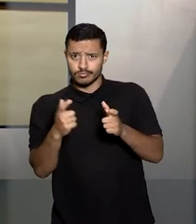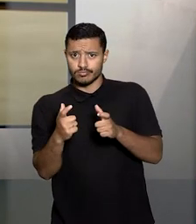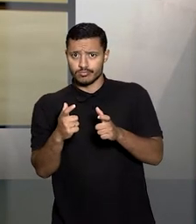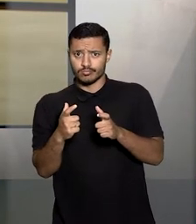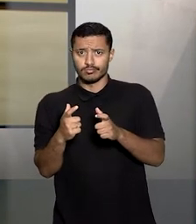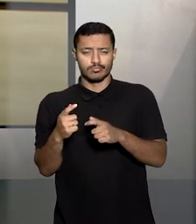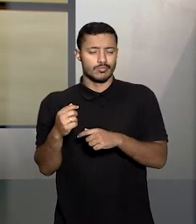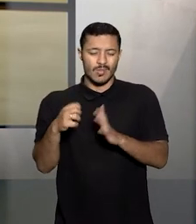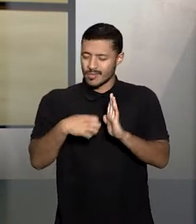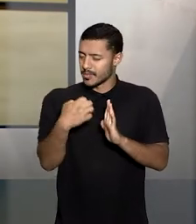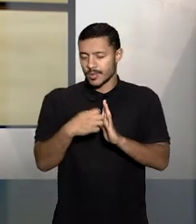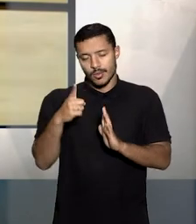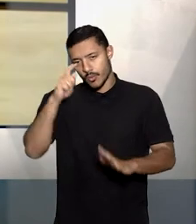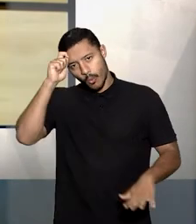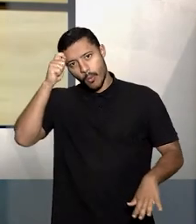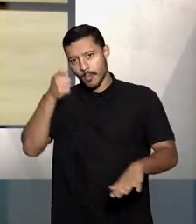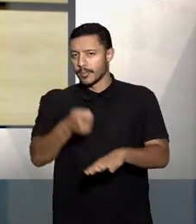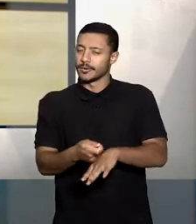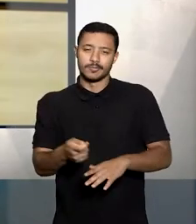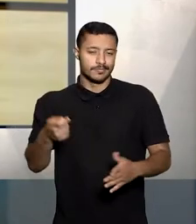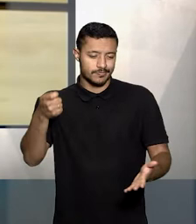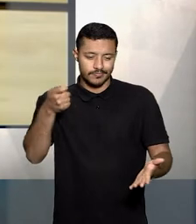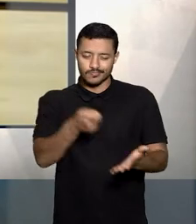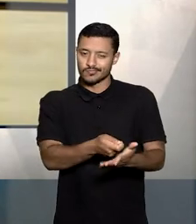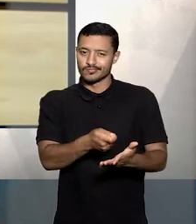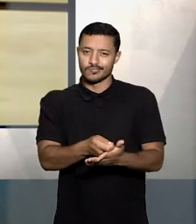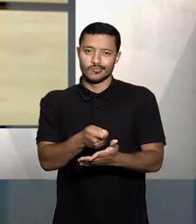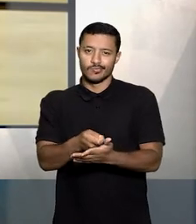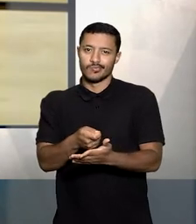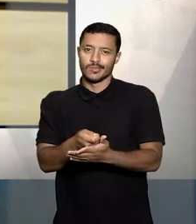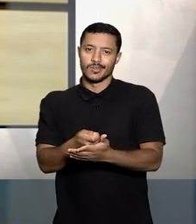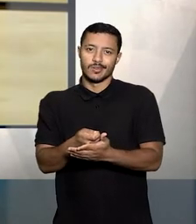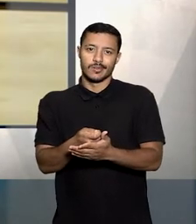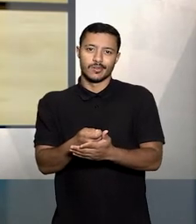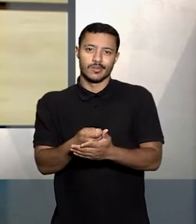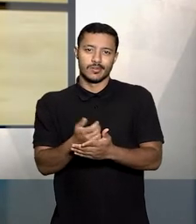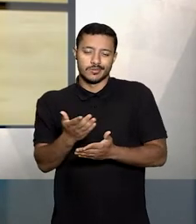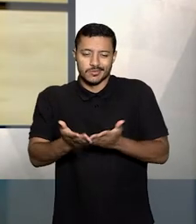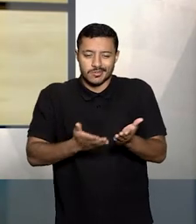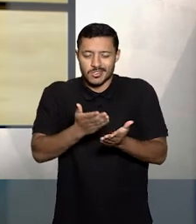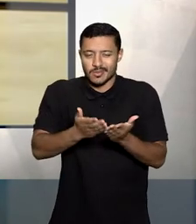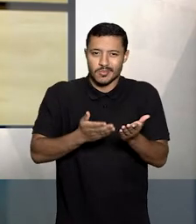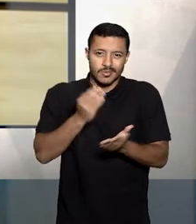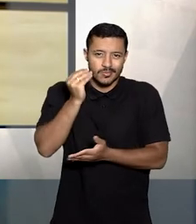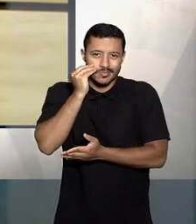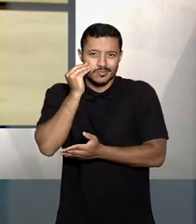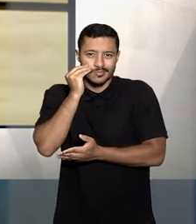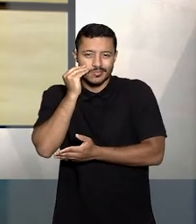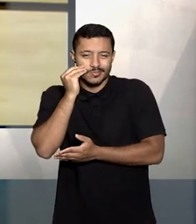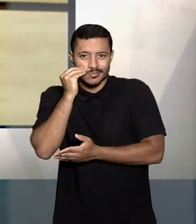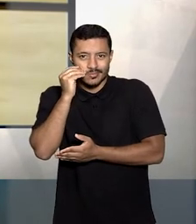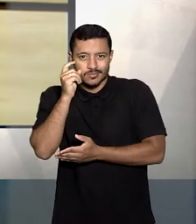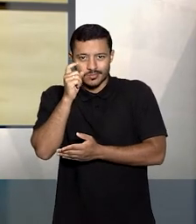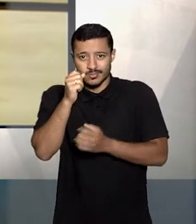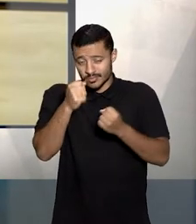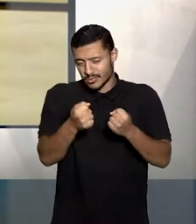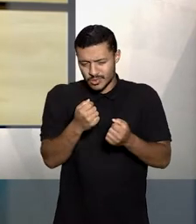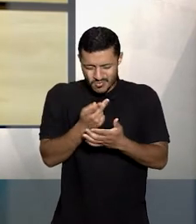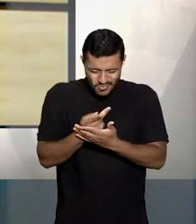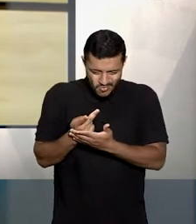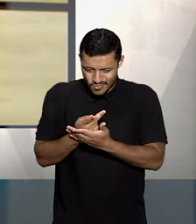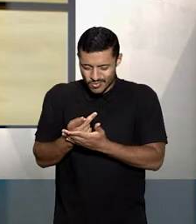operadoras não são obrigadas a arcar com seus custos se a cura do paciente pode ser buscada por outro